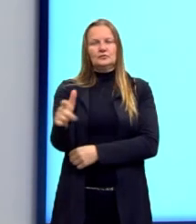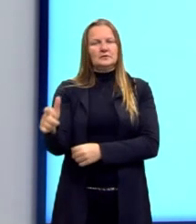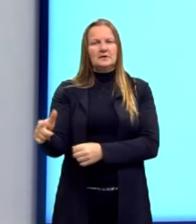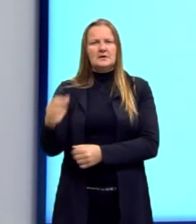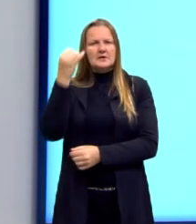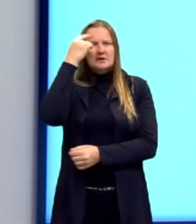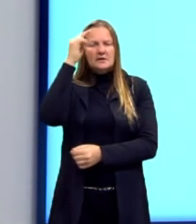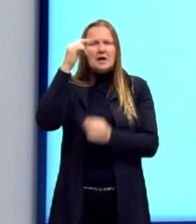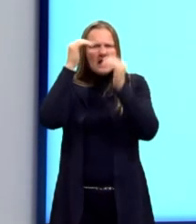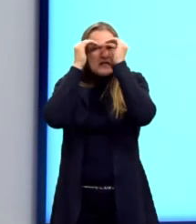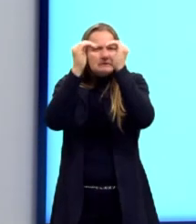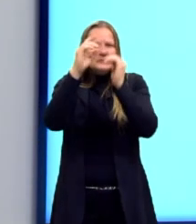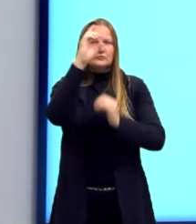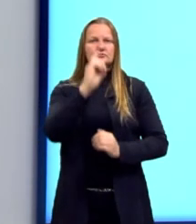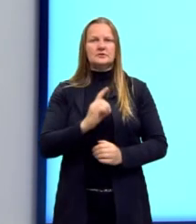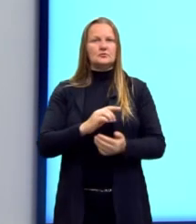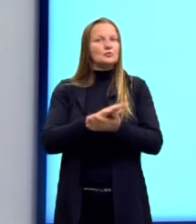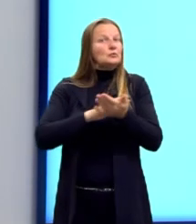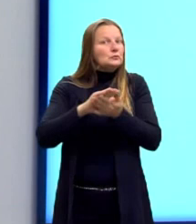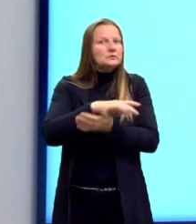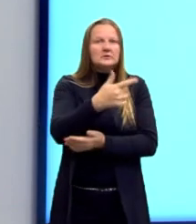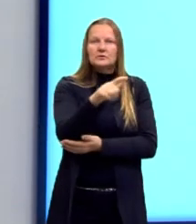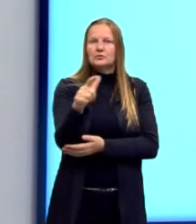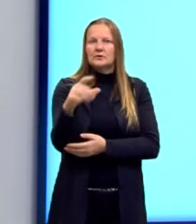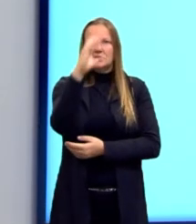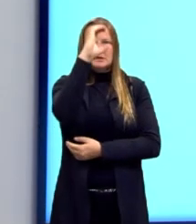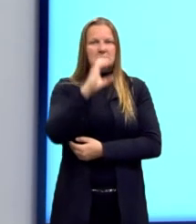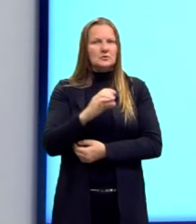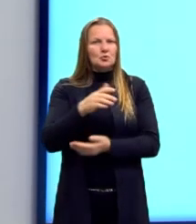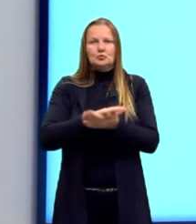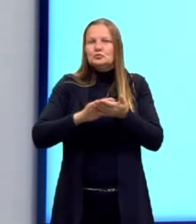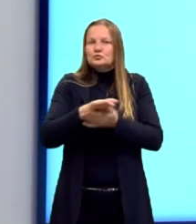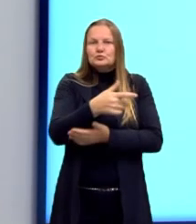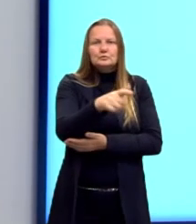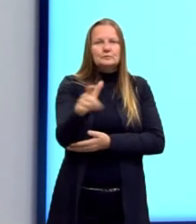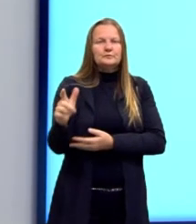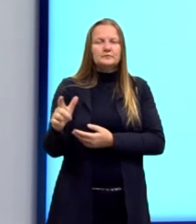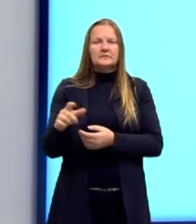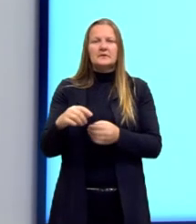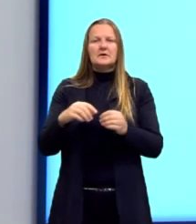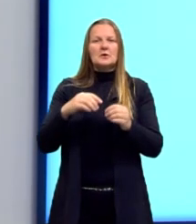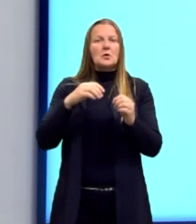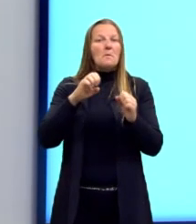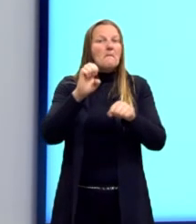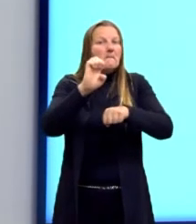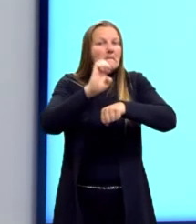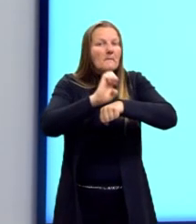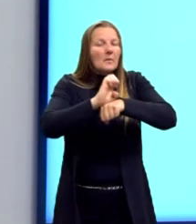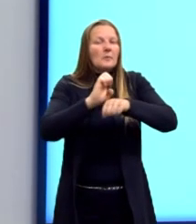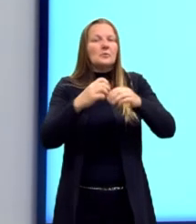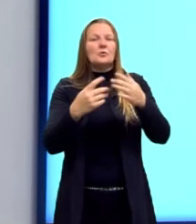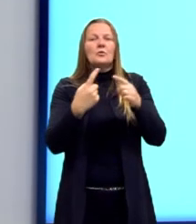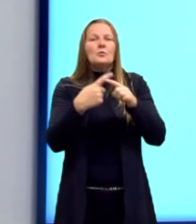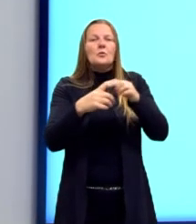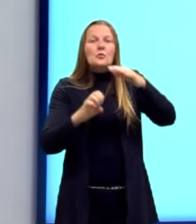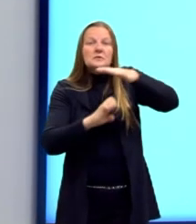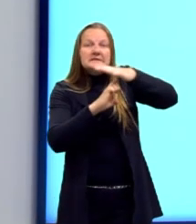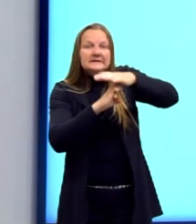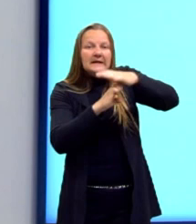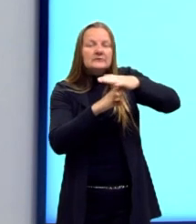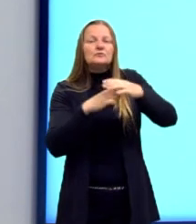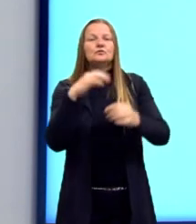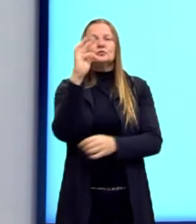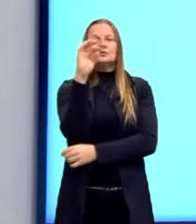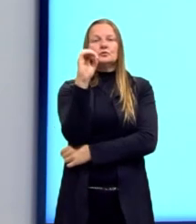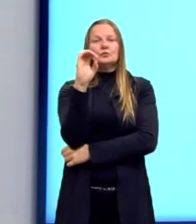ideia de respeitar os direitos, né, dos cidadãos. A ideia é que esse Estado totalitário representaria todos, representaria